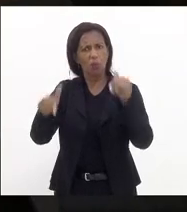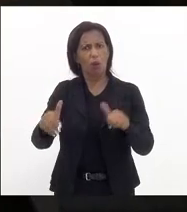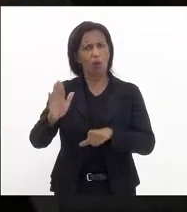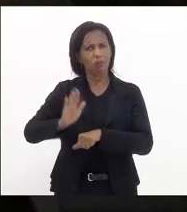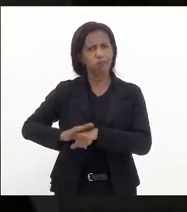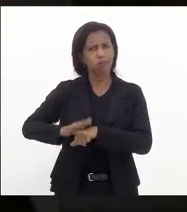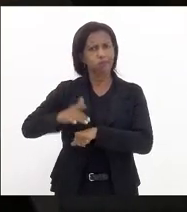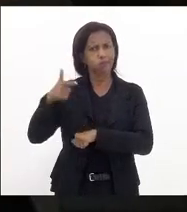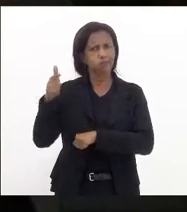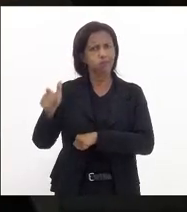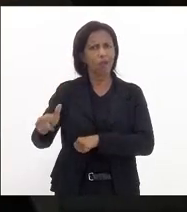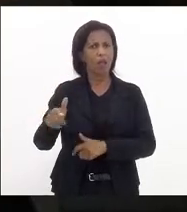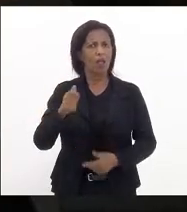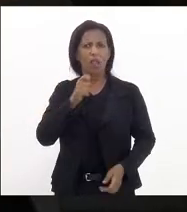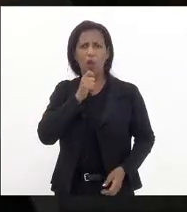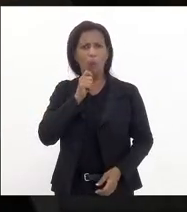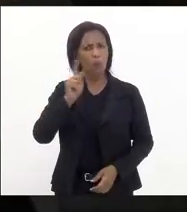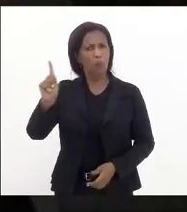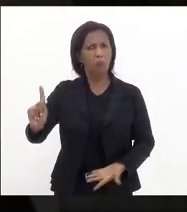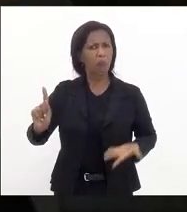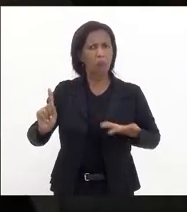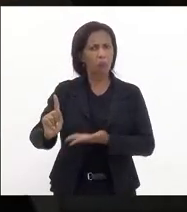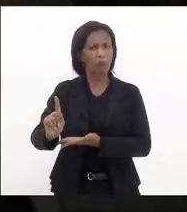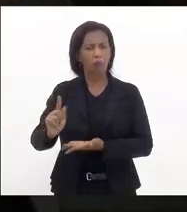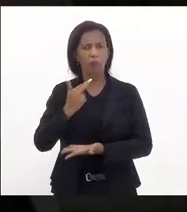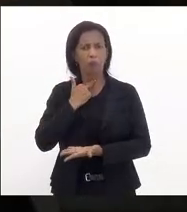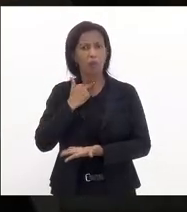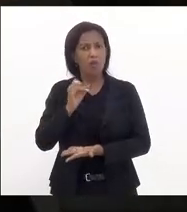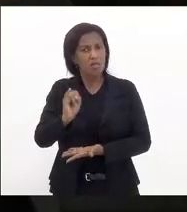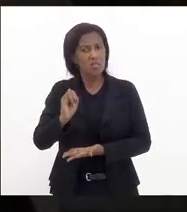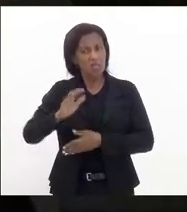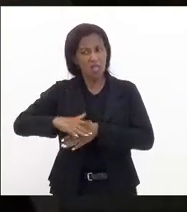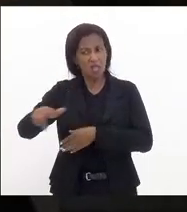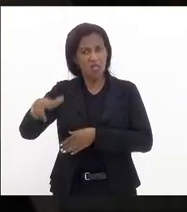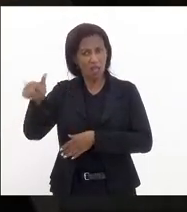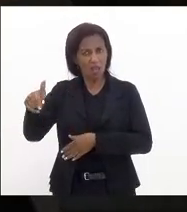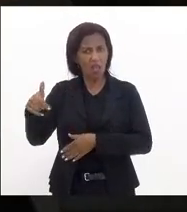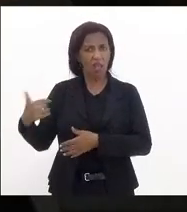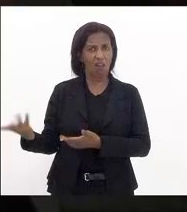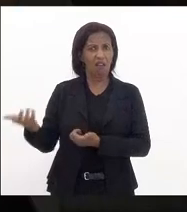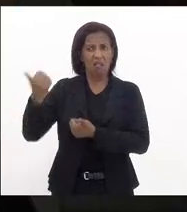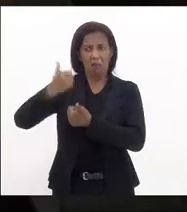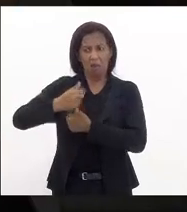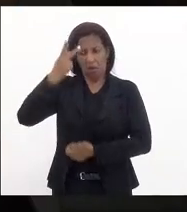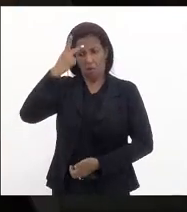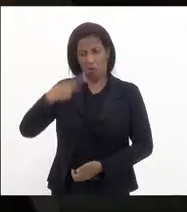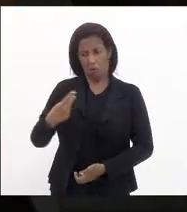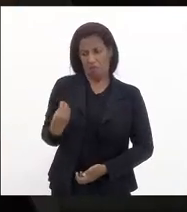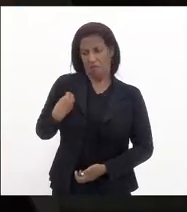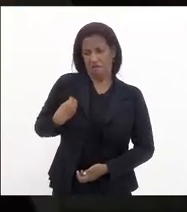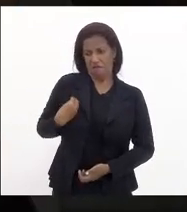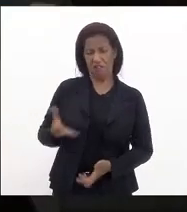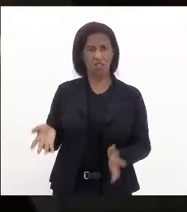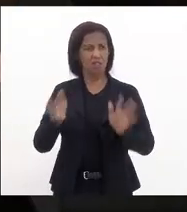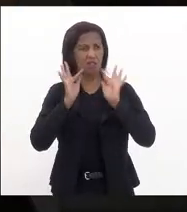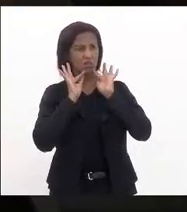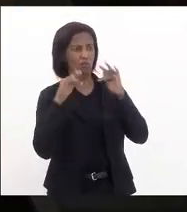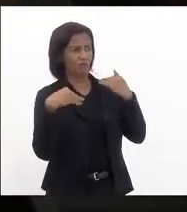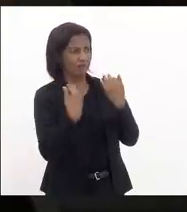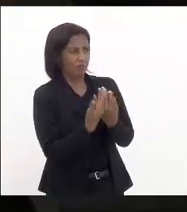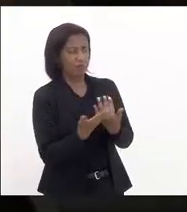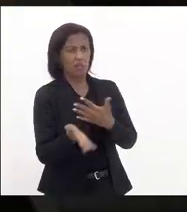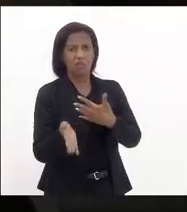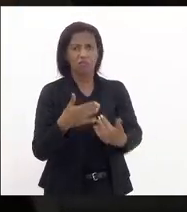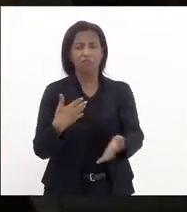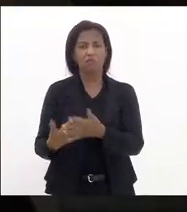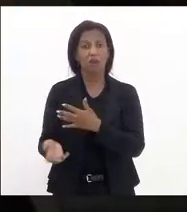ele não tem o direito se ele quiser fazer isso representando a si mesmo sua família quem